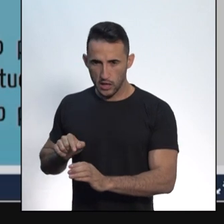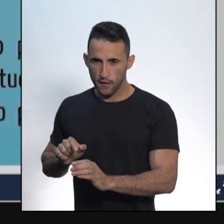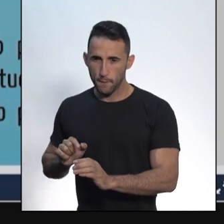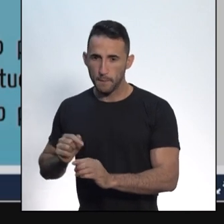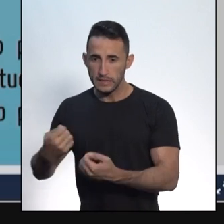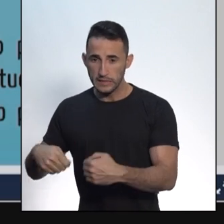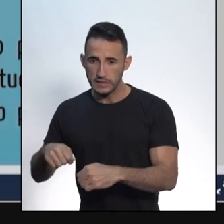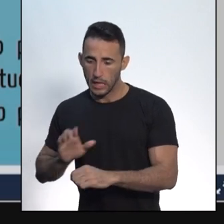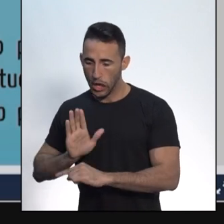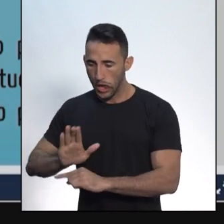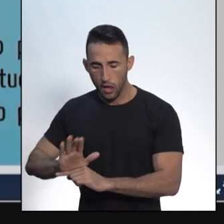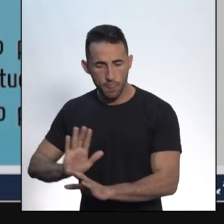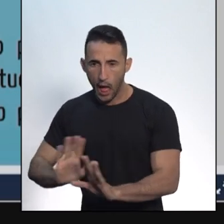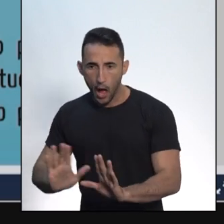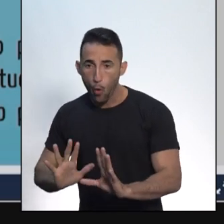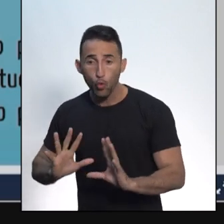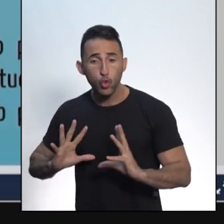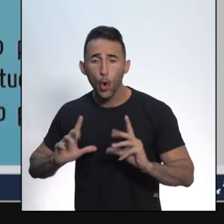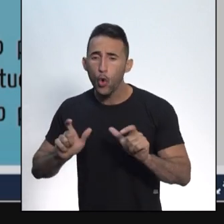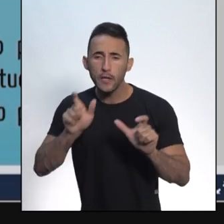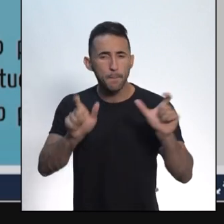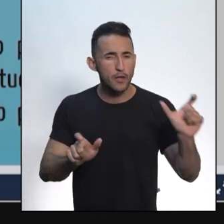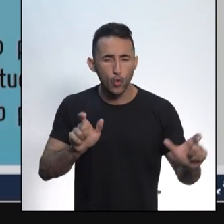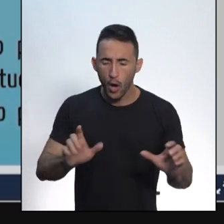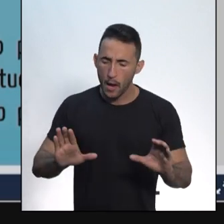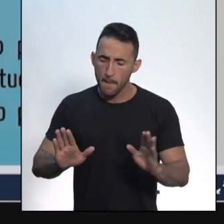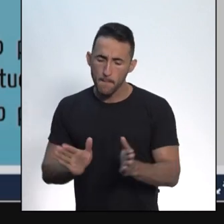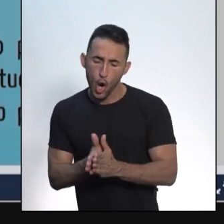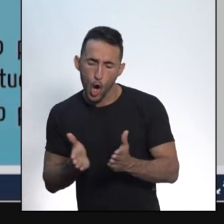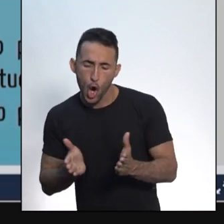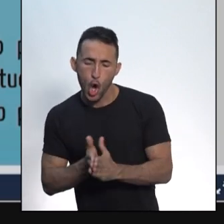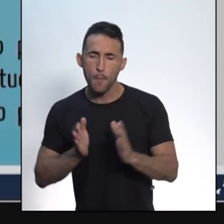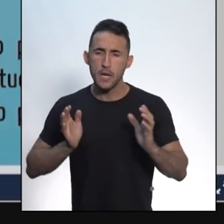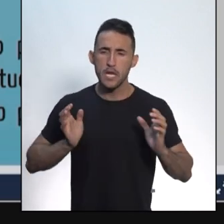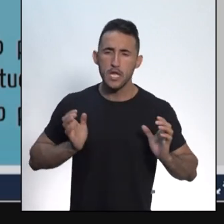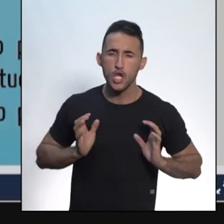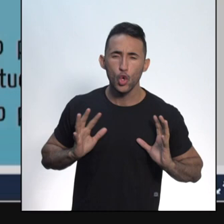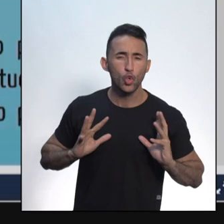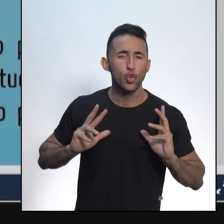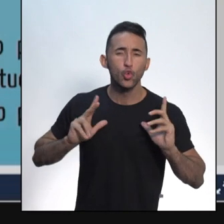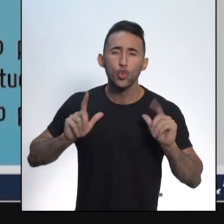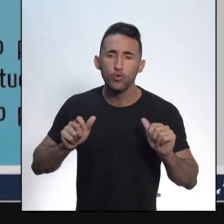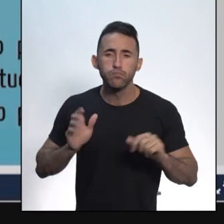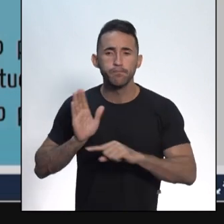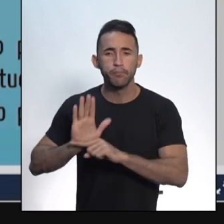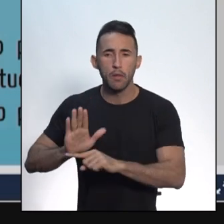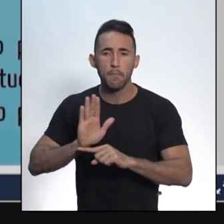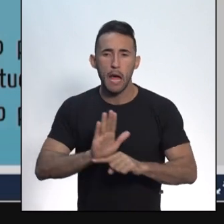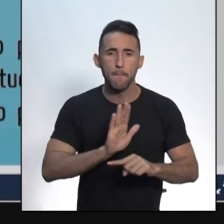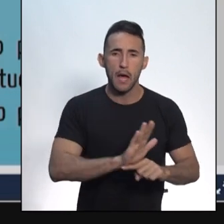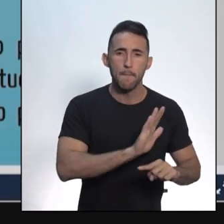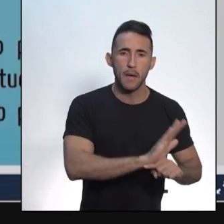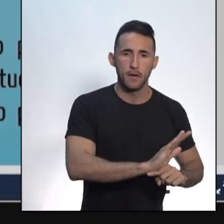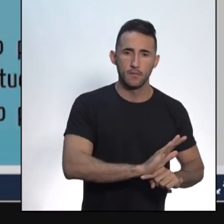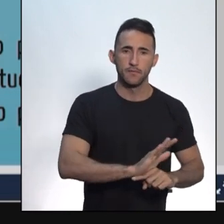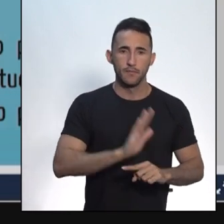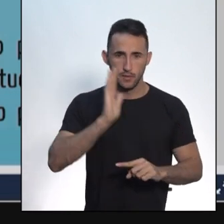governo republicano tem como objetivo, tem como prioridade, número um, favorecer a